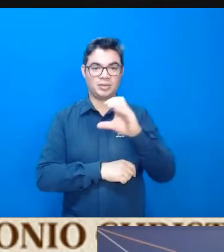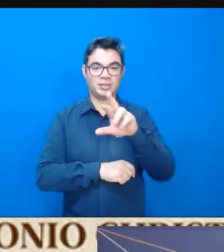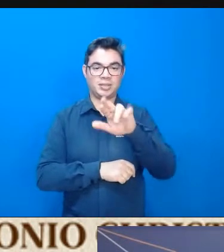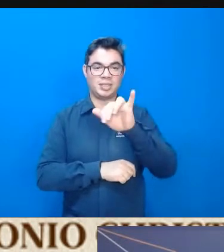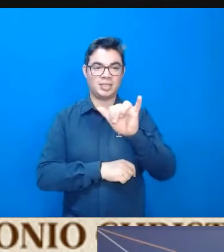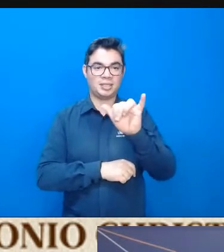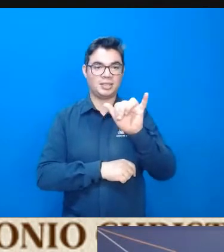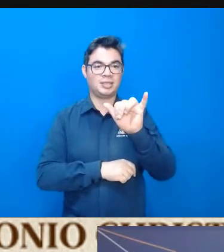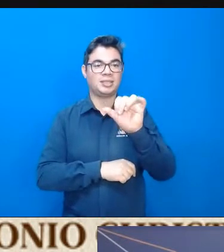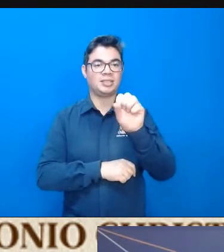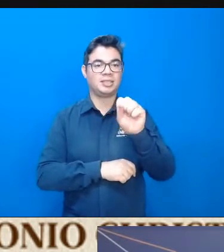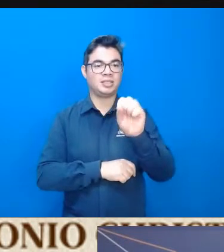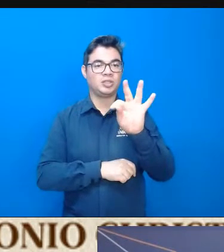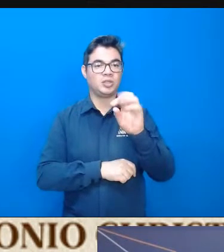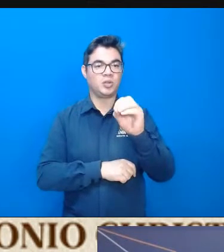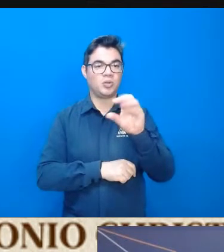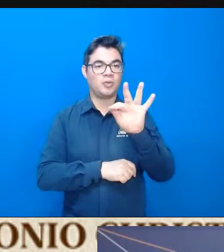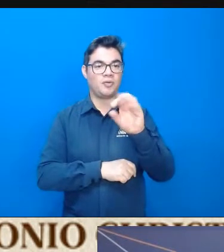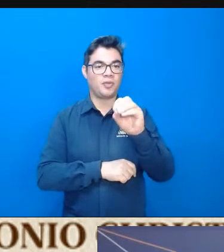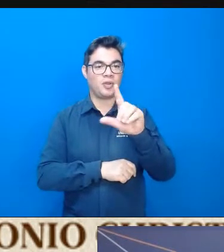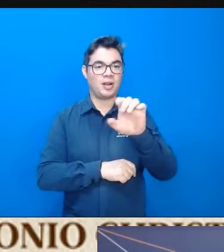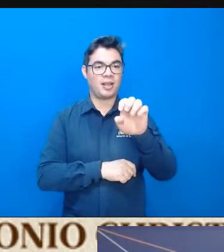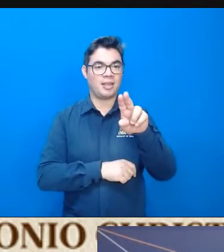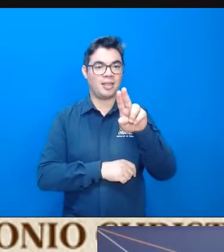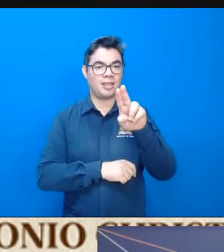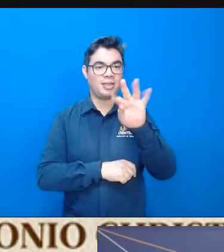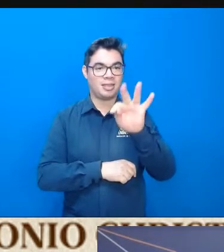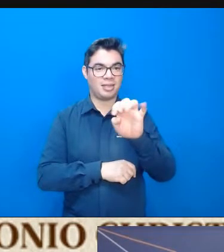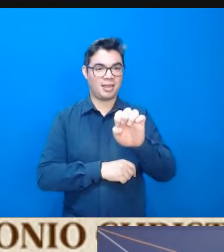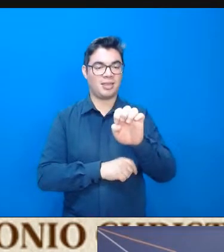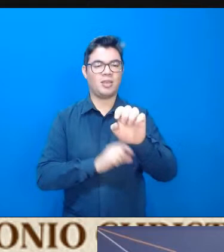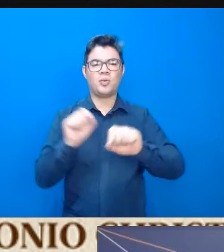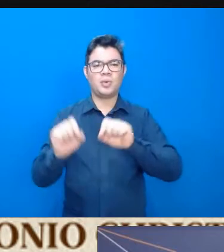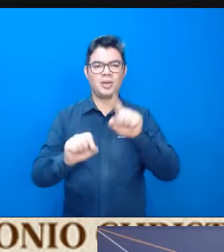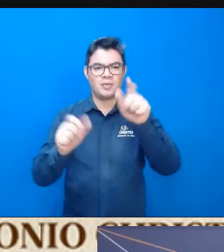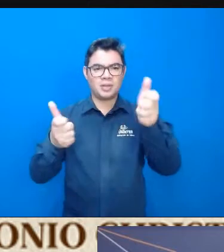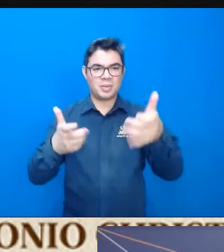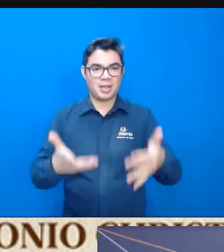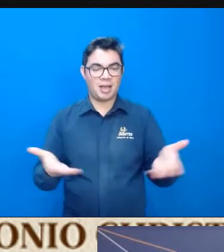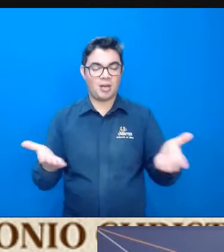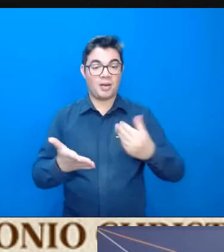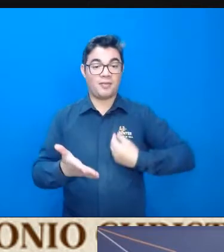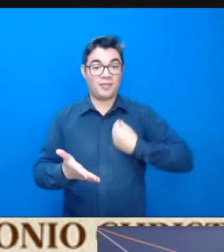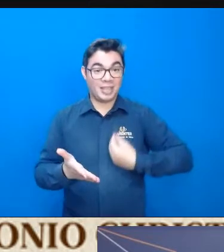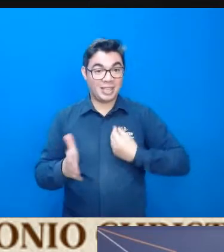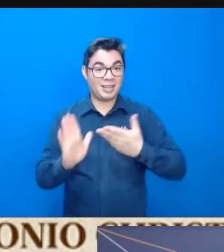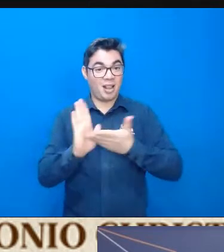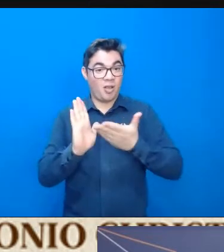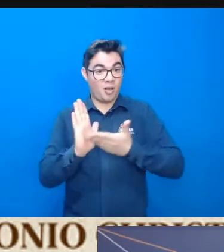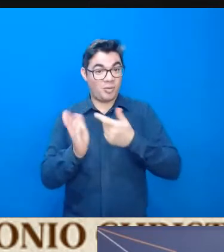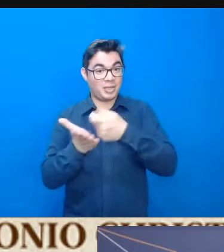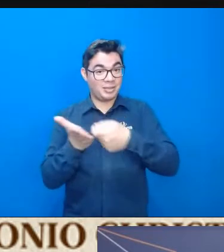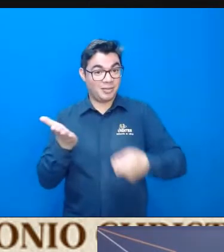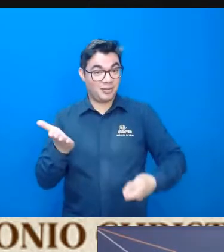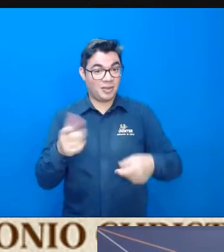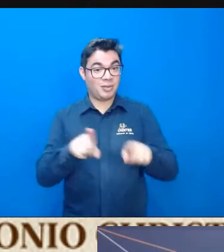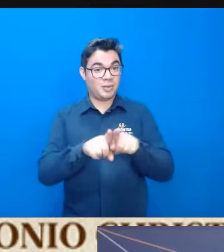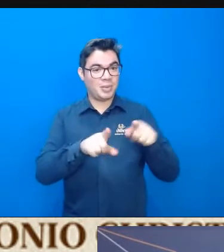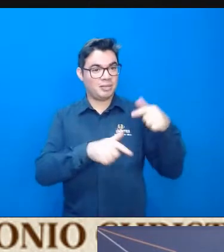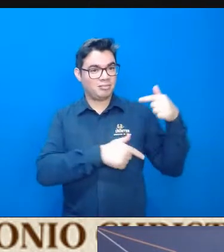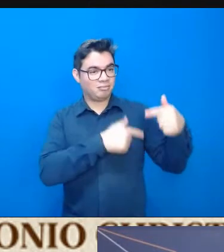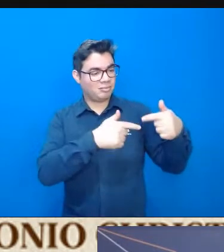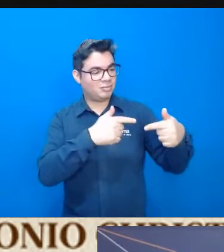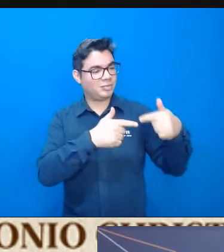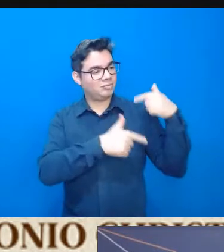um pouco aqui sobre a vida as obras do professor Cristofoletti e o seu legado